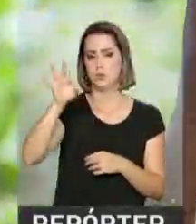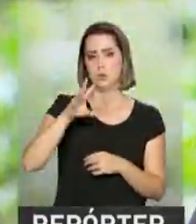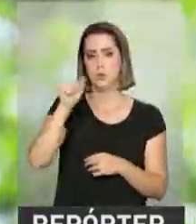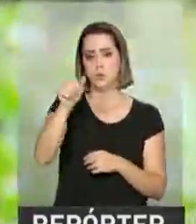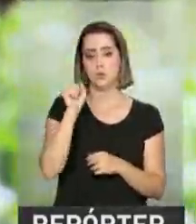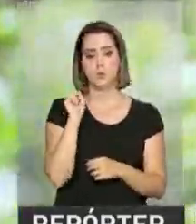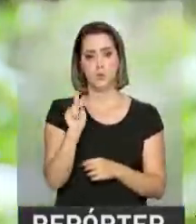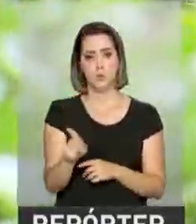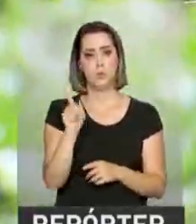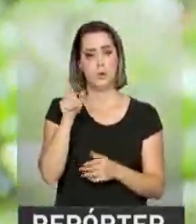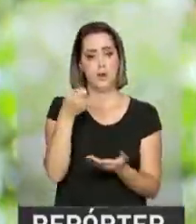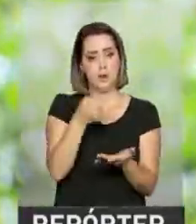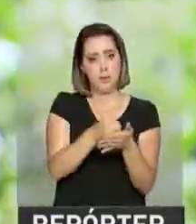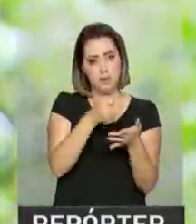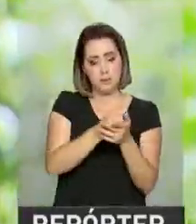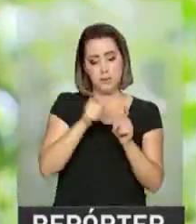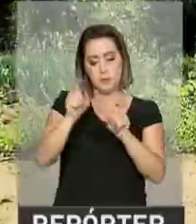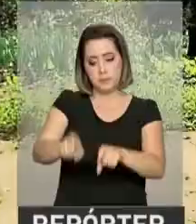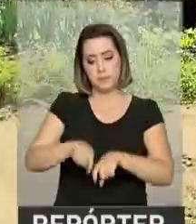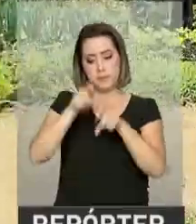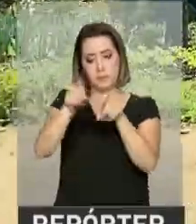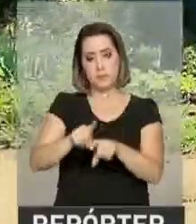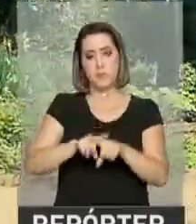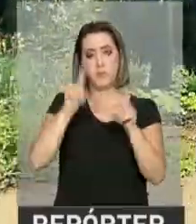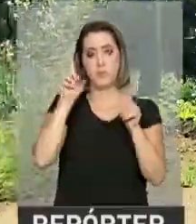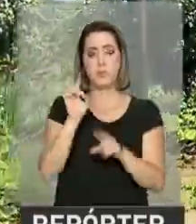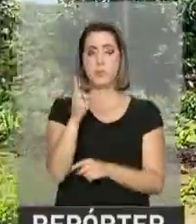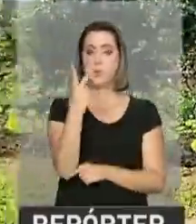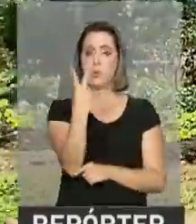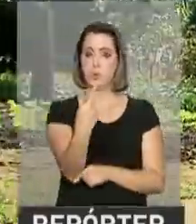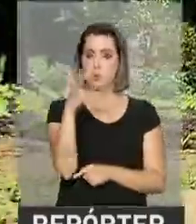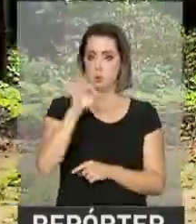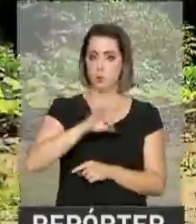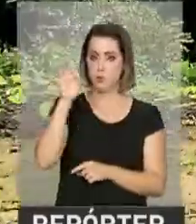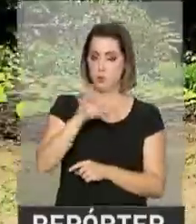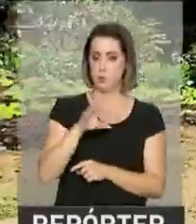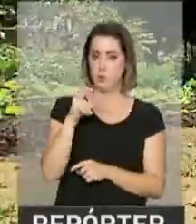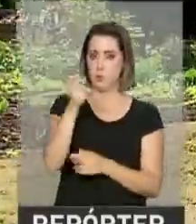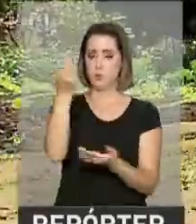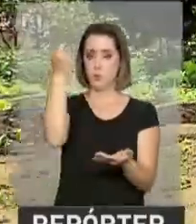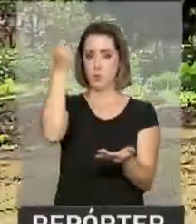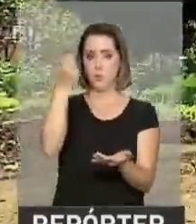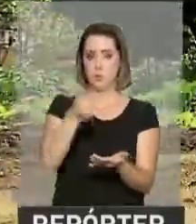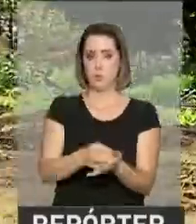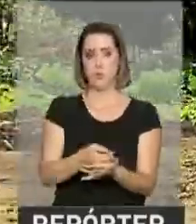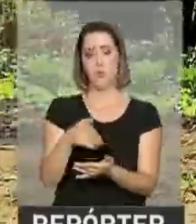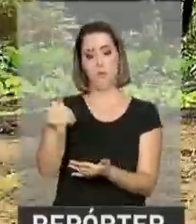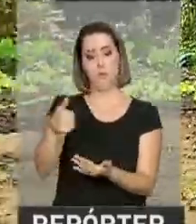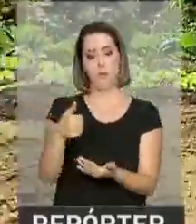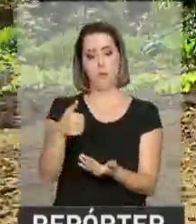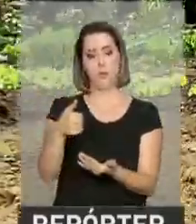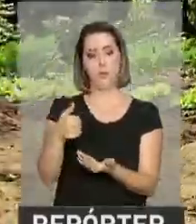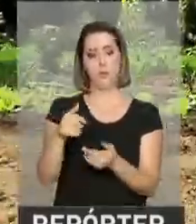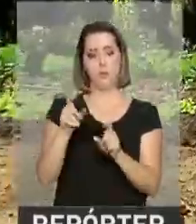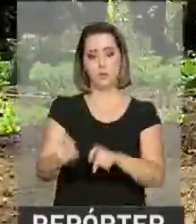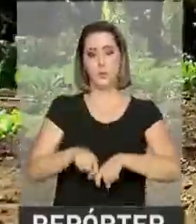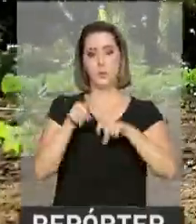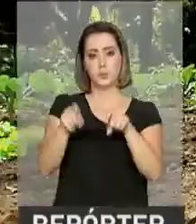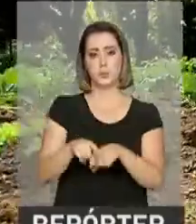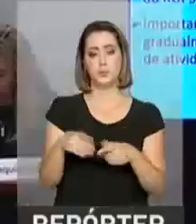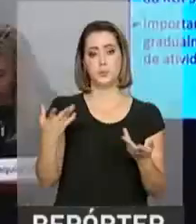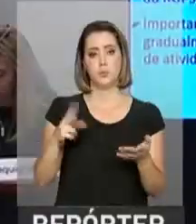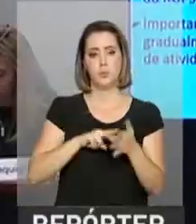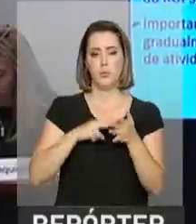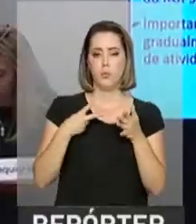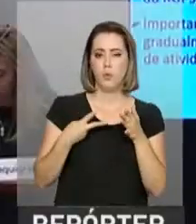da Previdência são pagos a trabalhadores rurais, mas apenas 2% das contribuições ao sistema vem do campo. Segundo o representante do